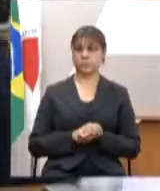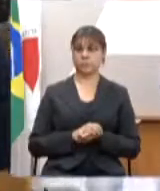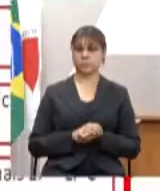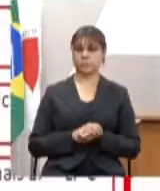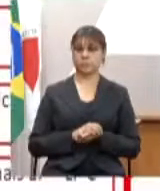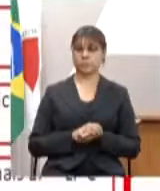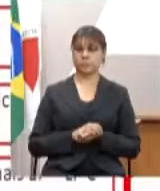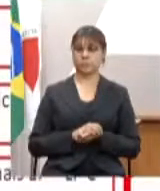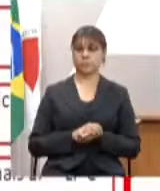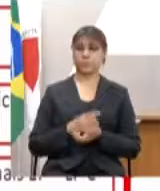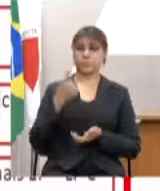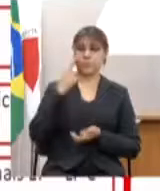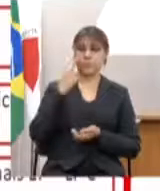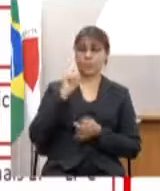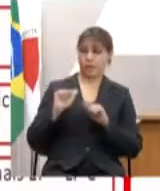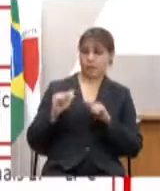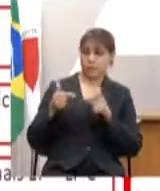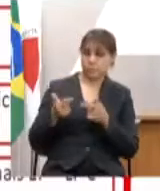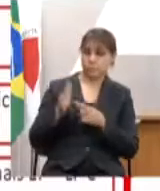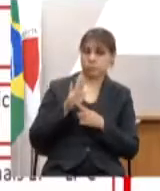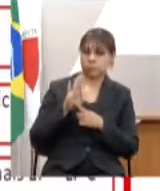Essas ações todas,